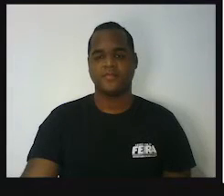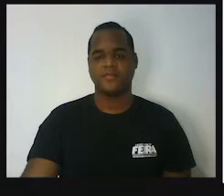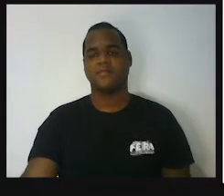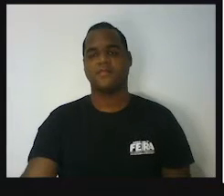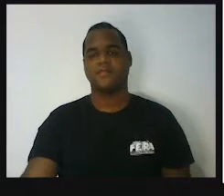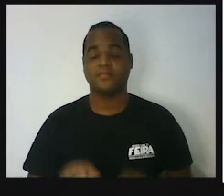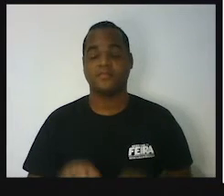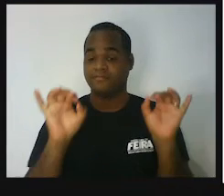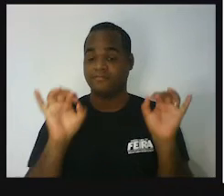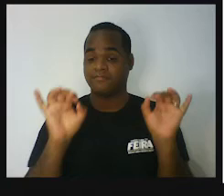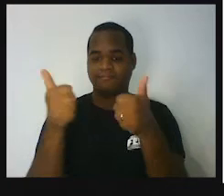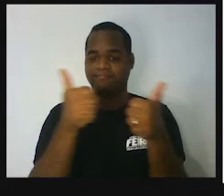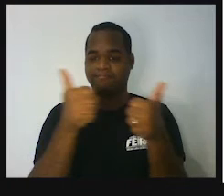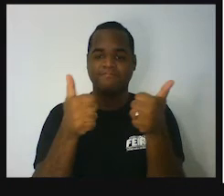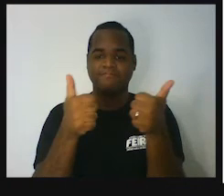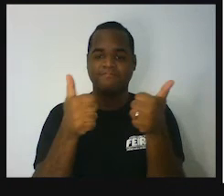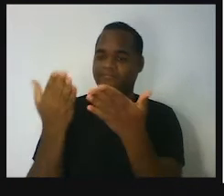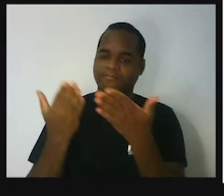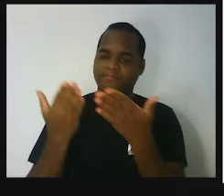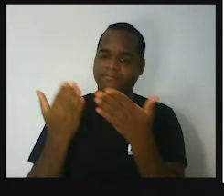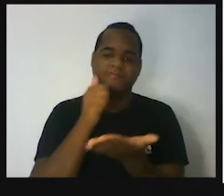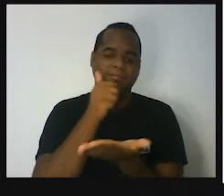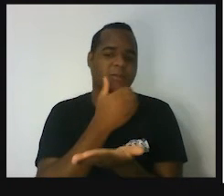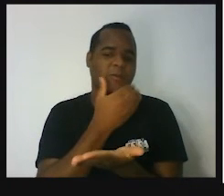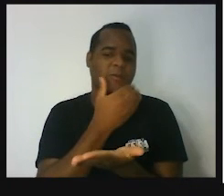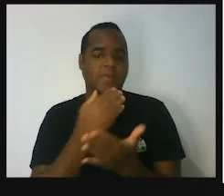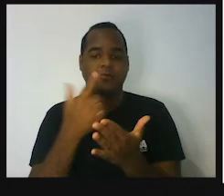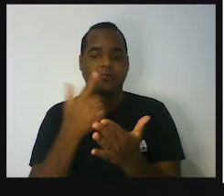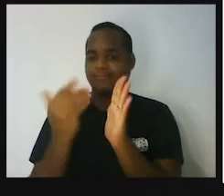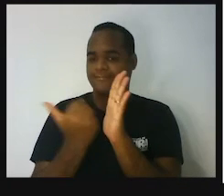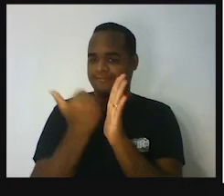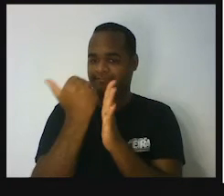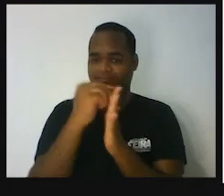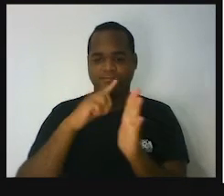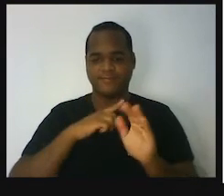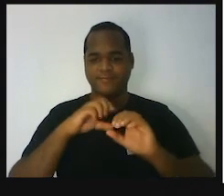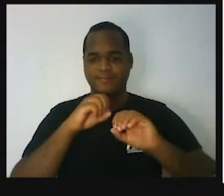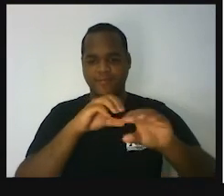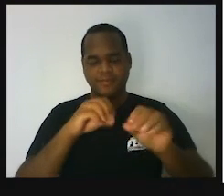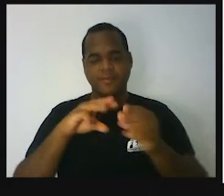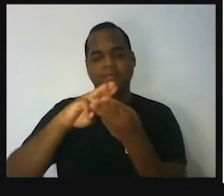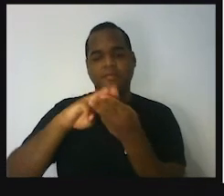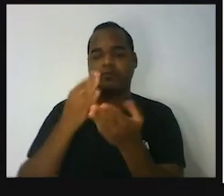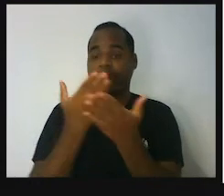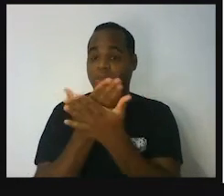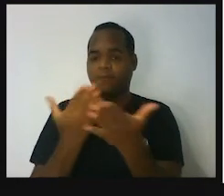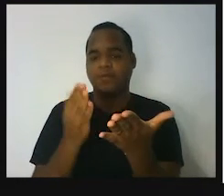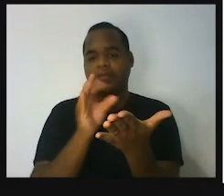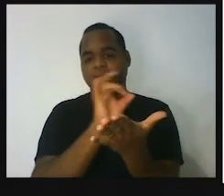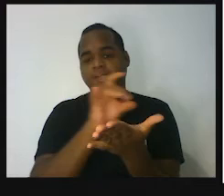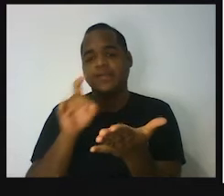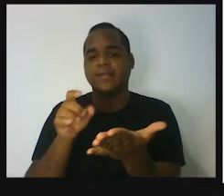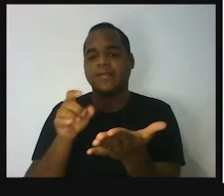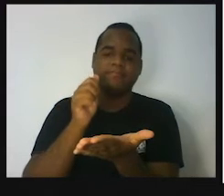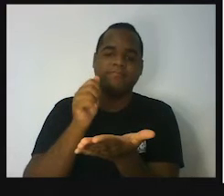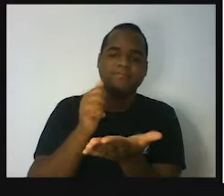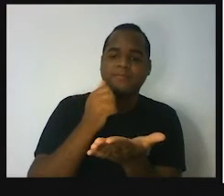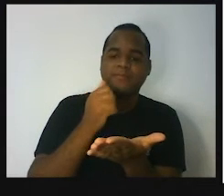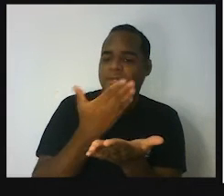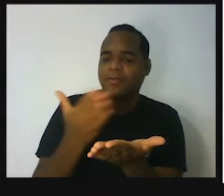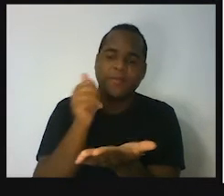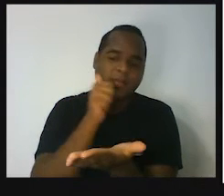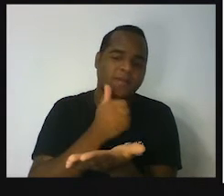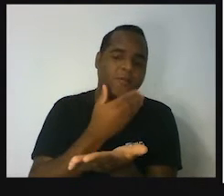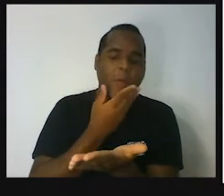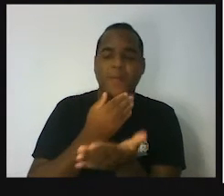Olá, sejam bem-vindos, sejam bem-vindas a mais uma aula de matemática para você, querido estudante, querida